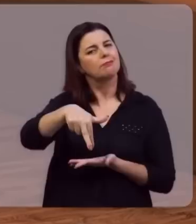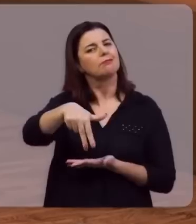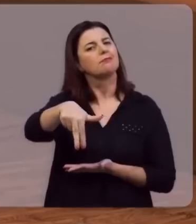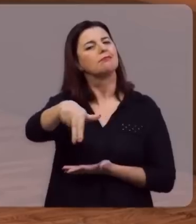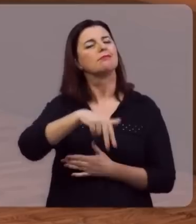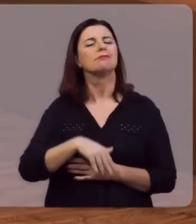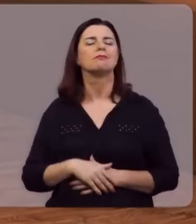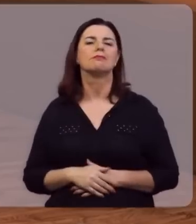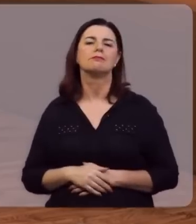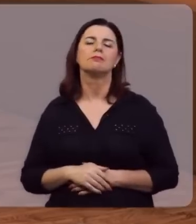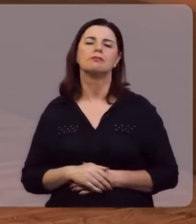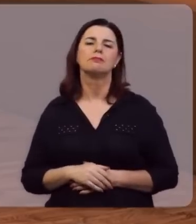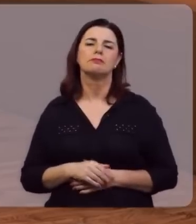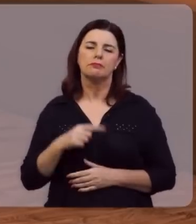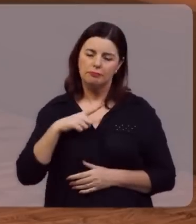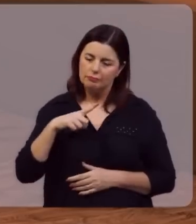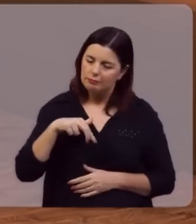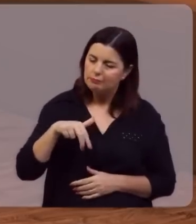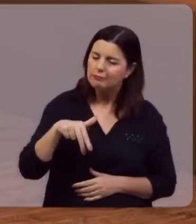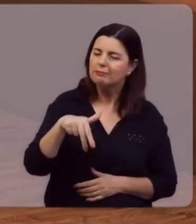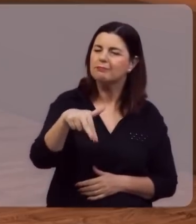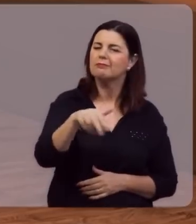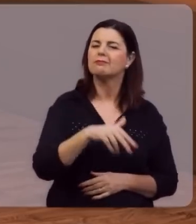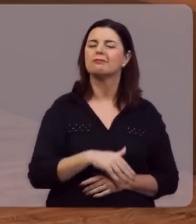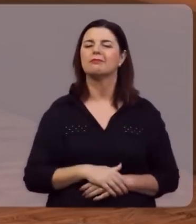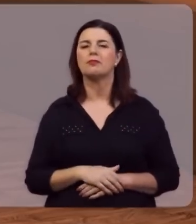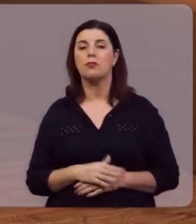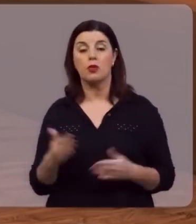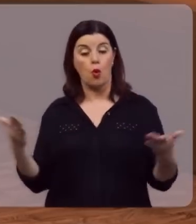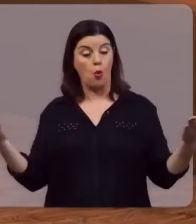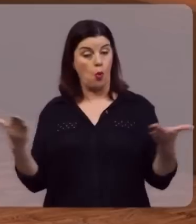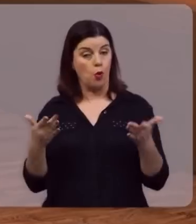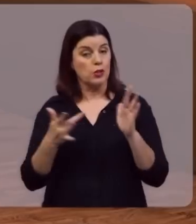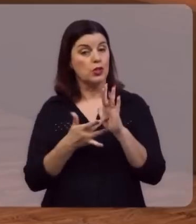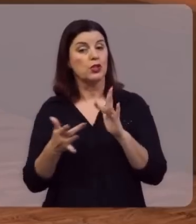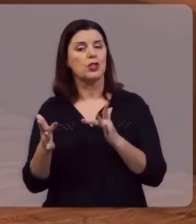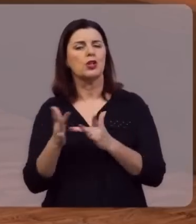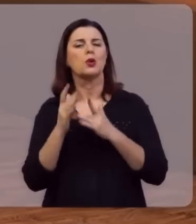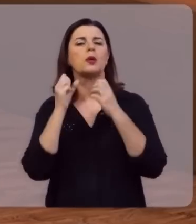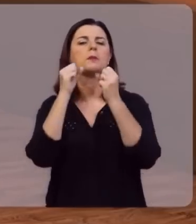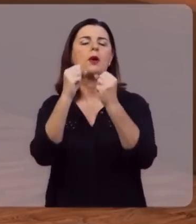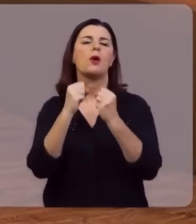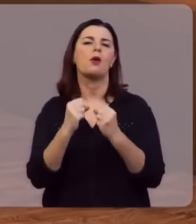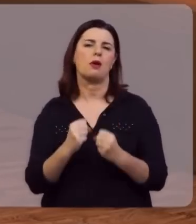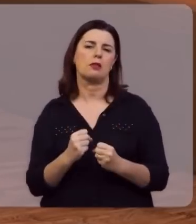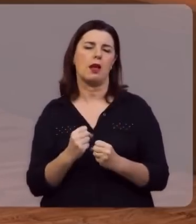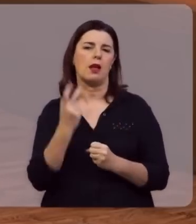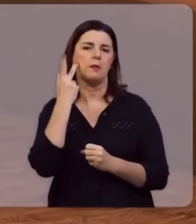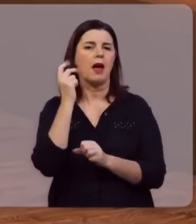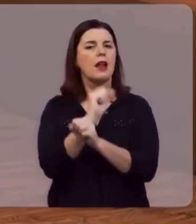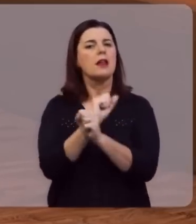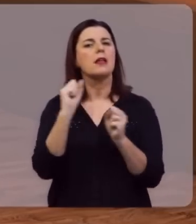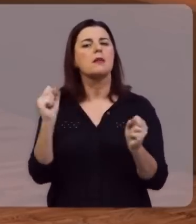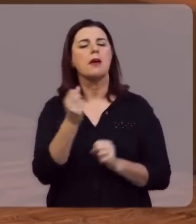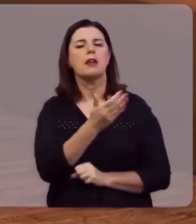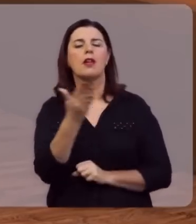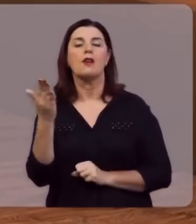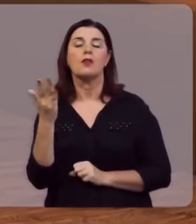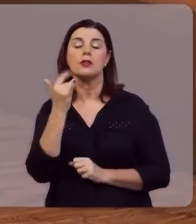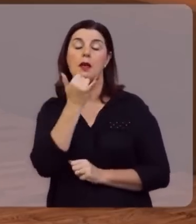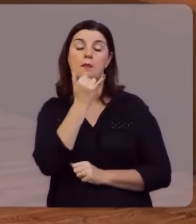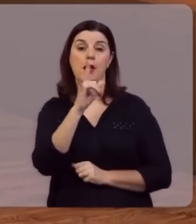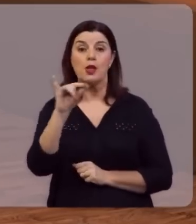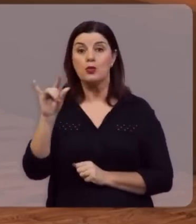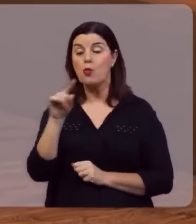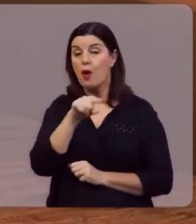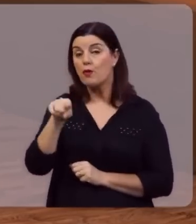andar, e pôs-se a andar, hoje Jesus é poderoso, para libertar você, para